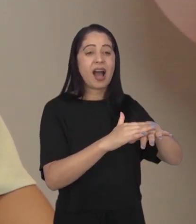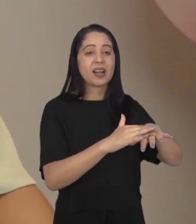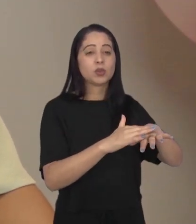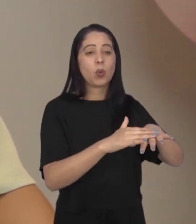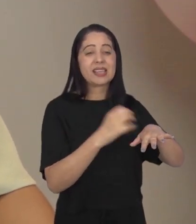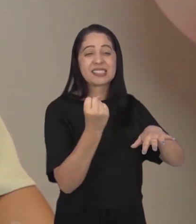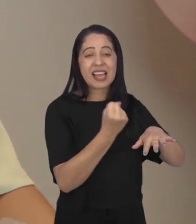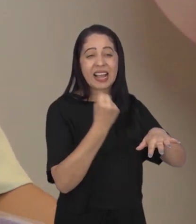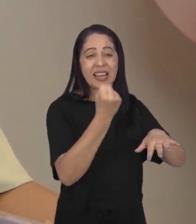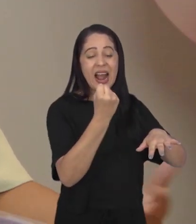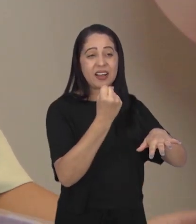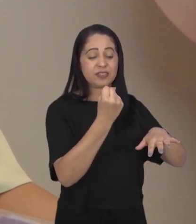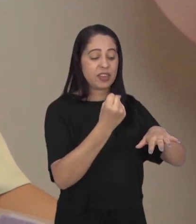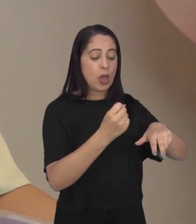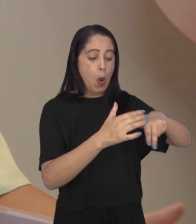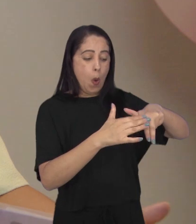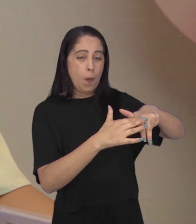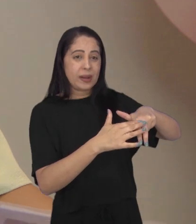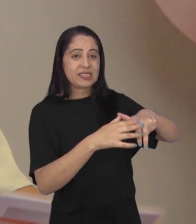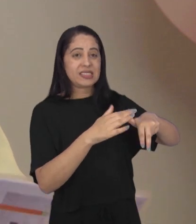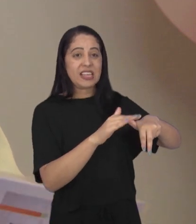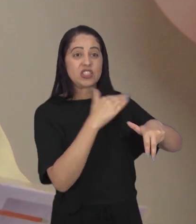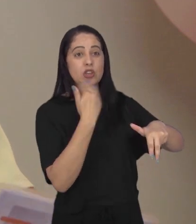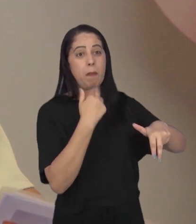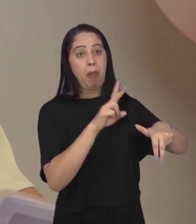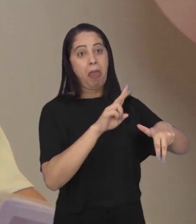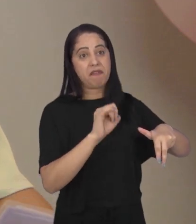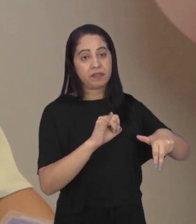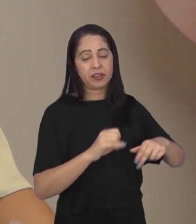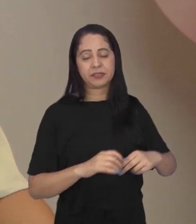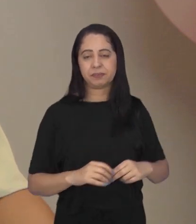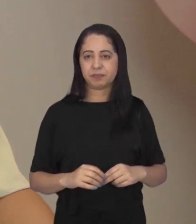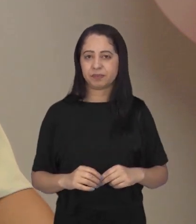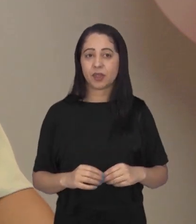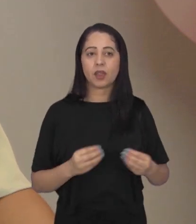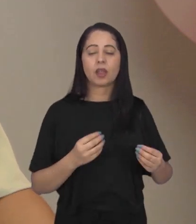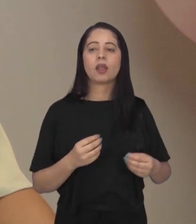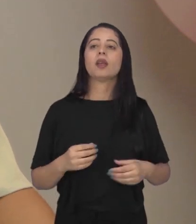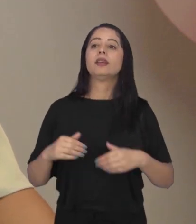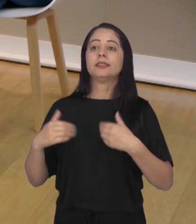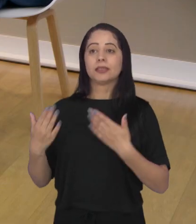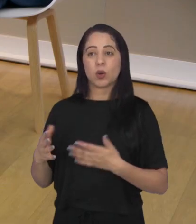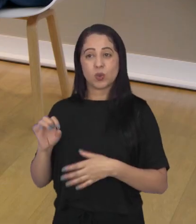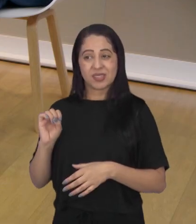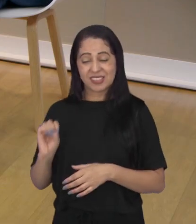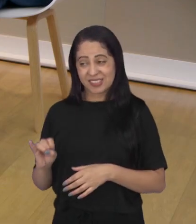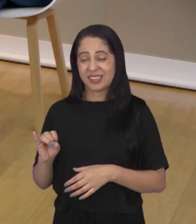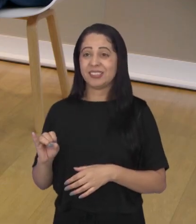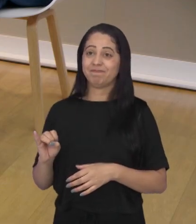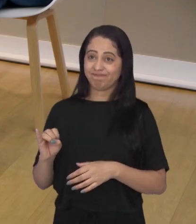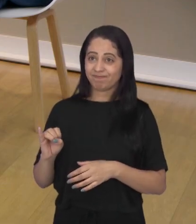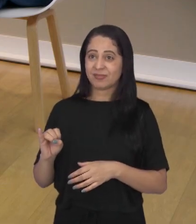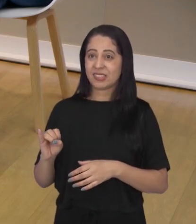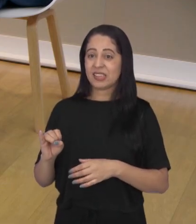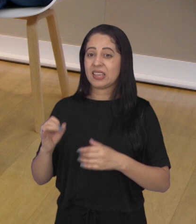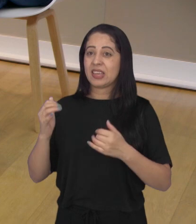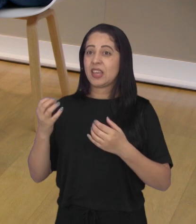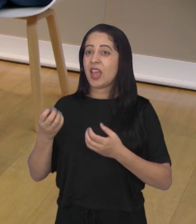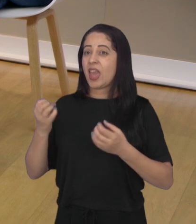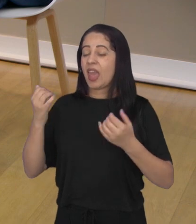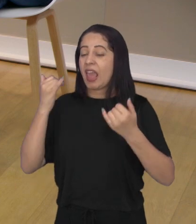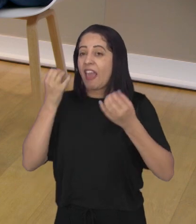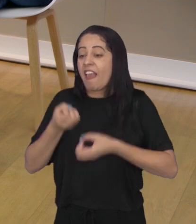como vocês orientam os familiares e até mesmo o paciente? No aspecto de más notícias, né? A gente tem